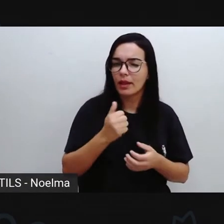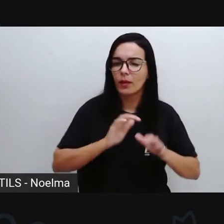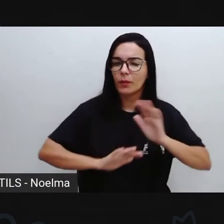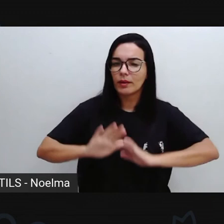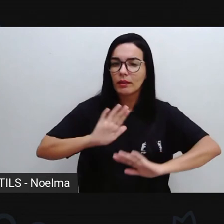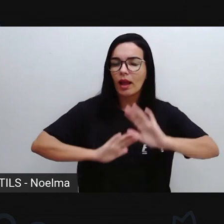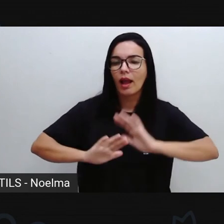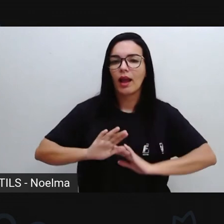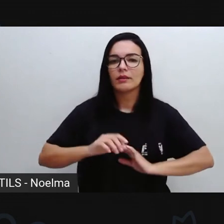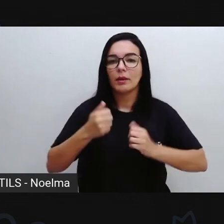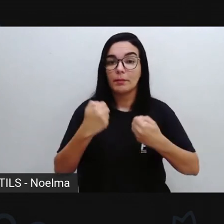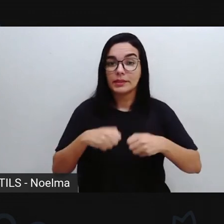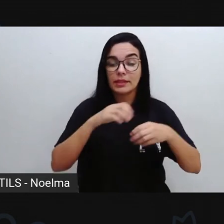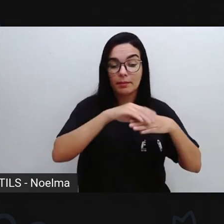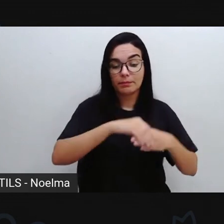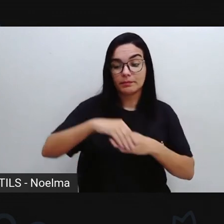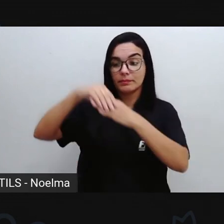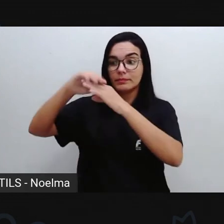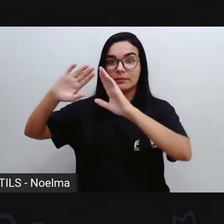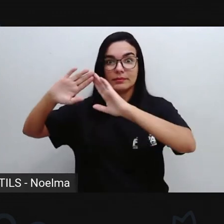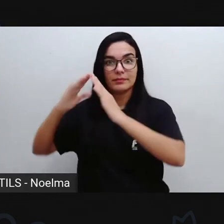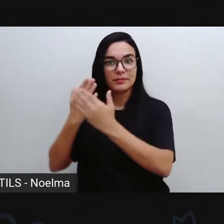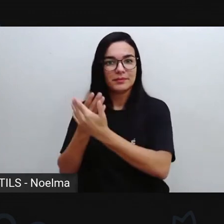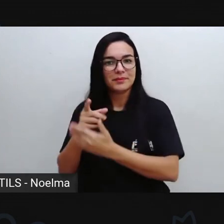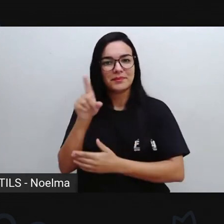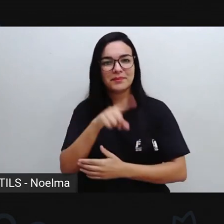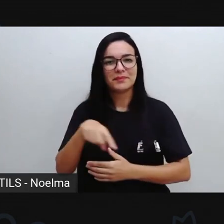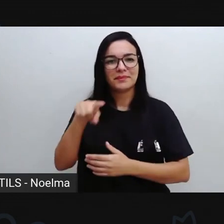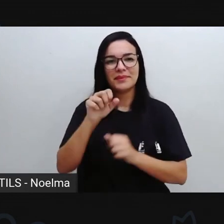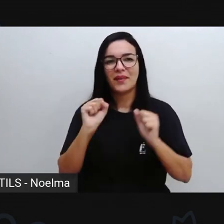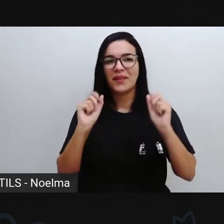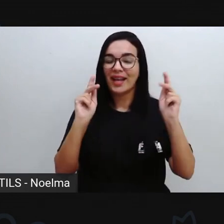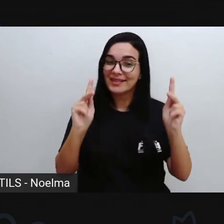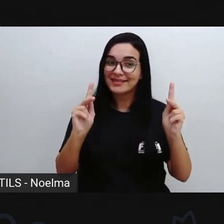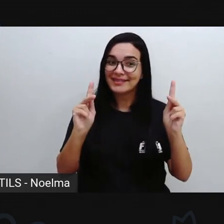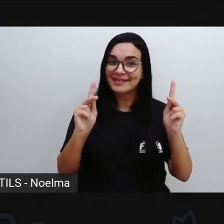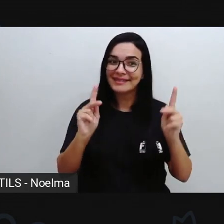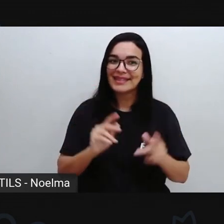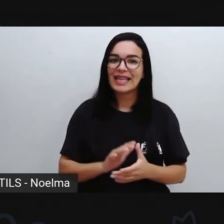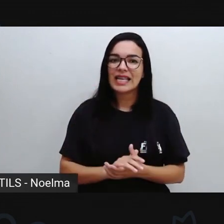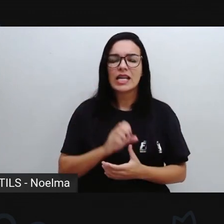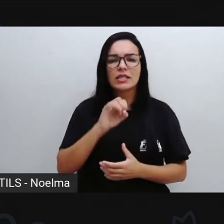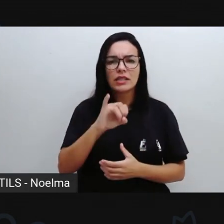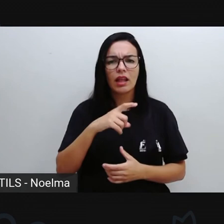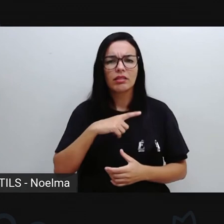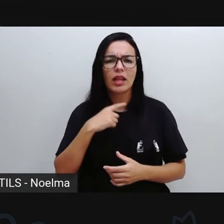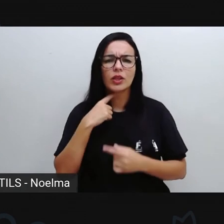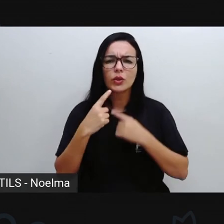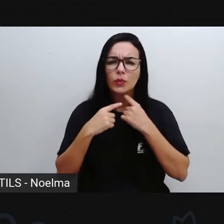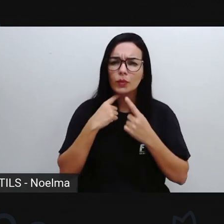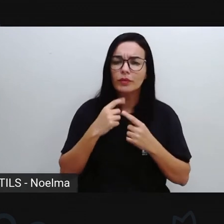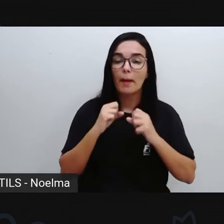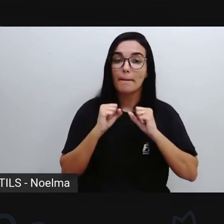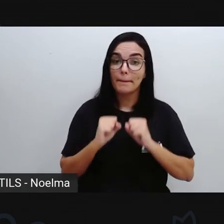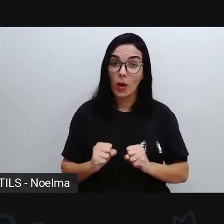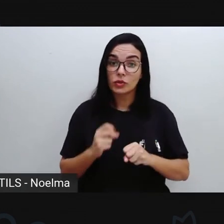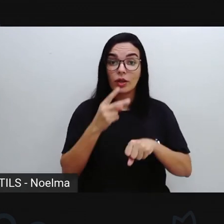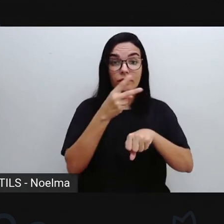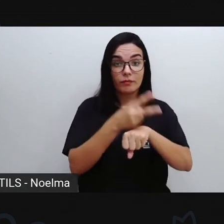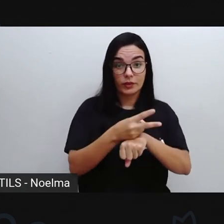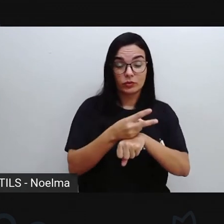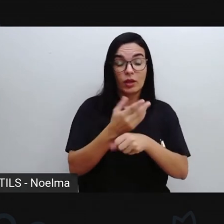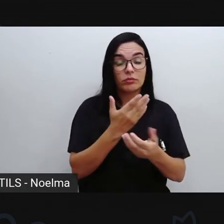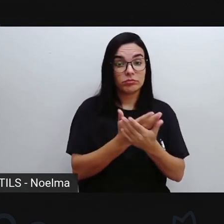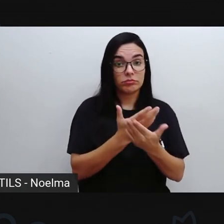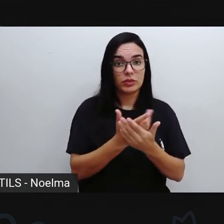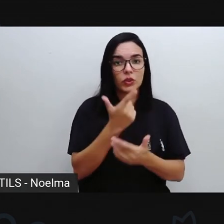muito capricho que deverão ser devolvidas às escolas de vocês certo? se sentir alguma dúvida vocês podem assistir esse vídeo